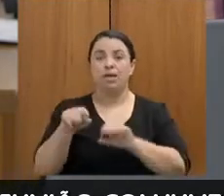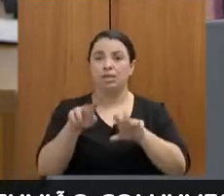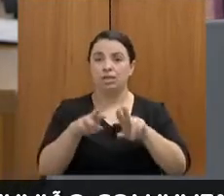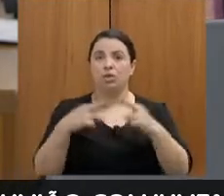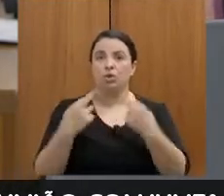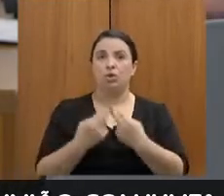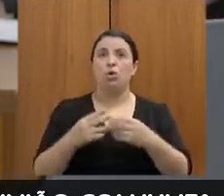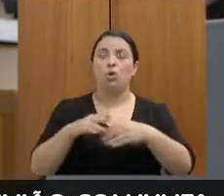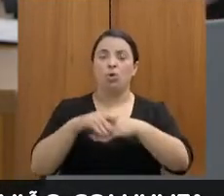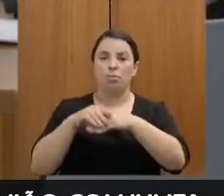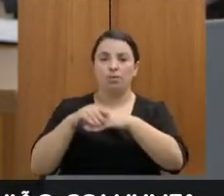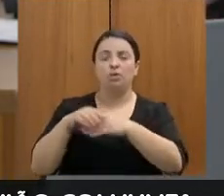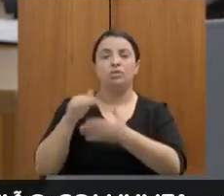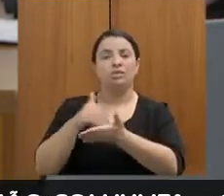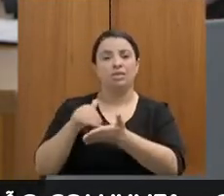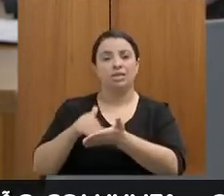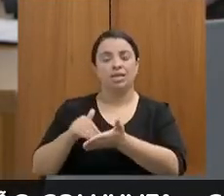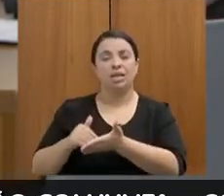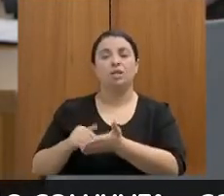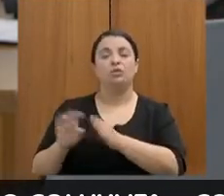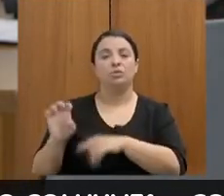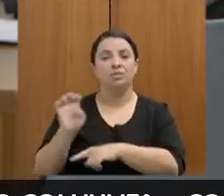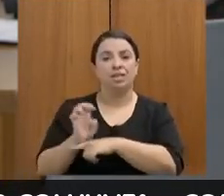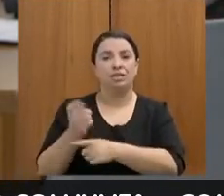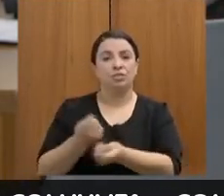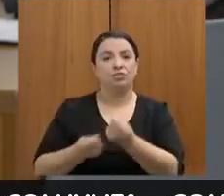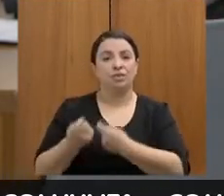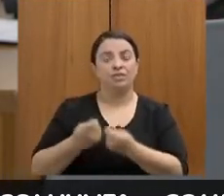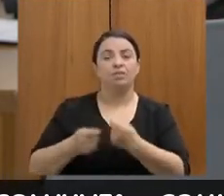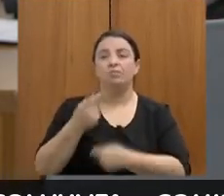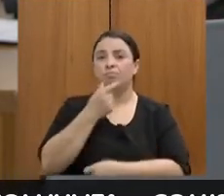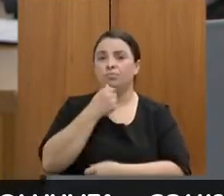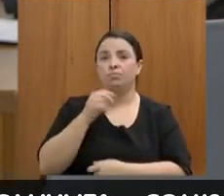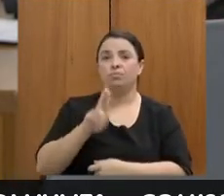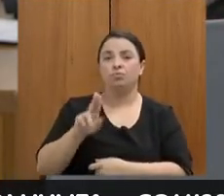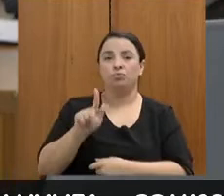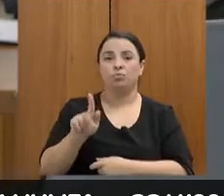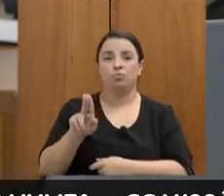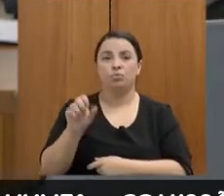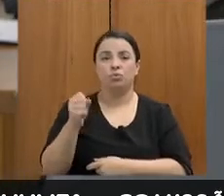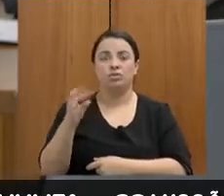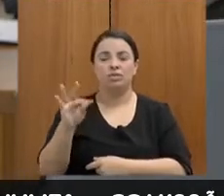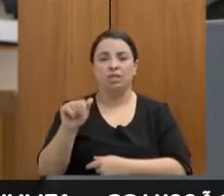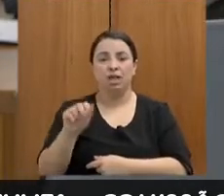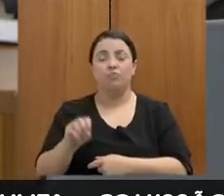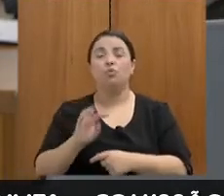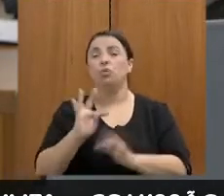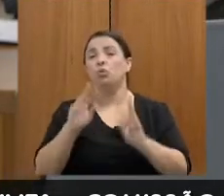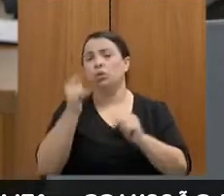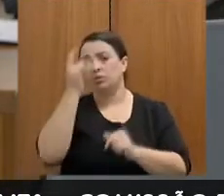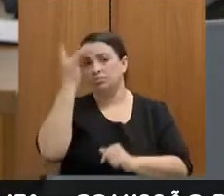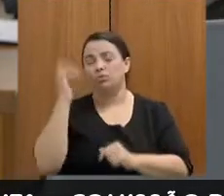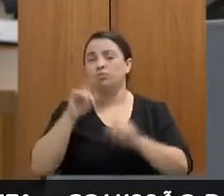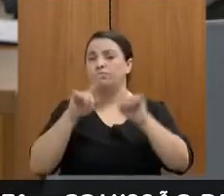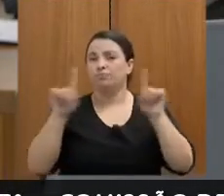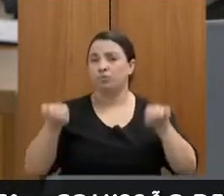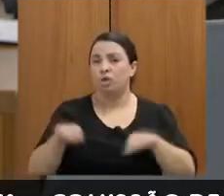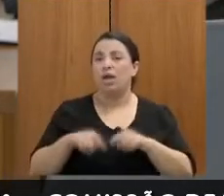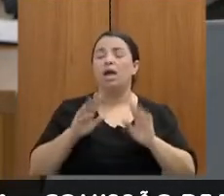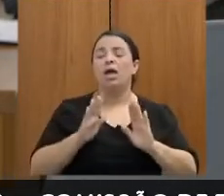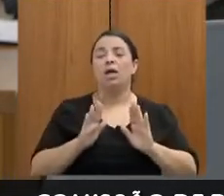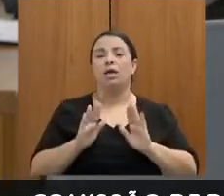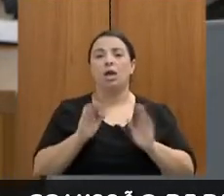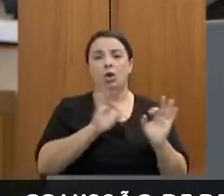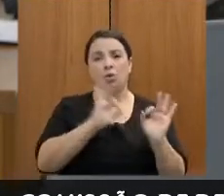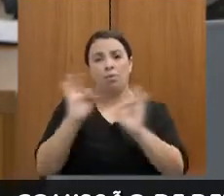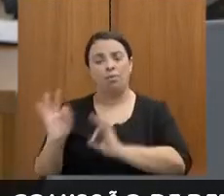de Estado de Fazenda, Gustavo Barbosa, e a todos os servidores que acompanham também o Assembleia Fiscaliza da Secretaria da Fazenda